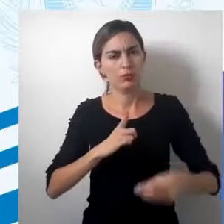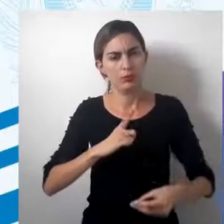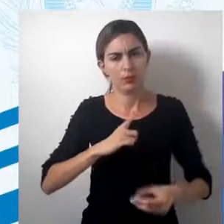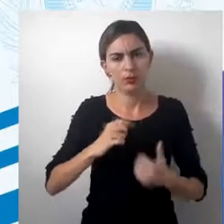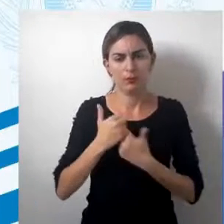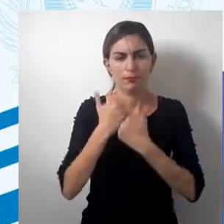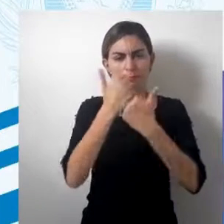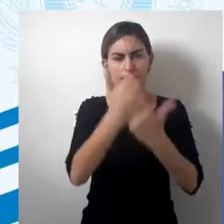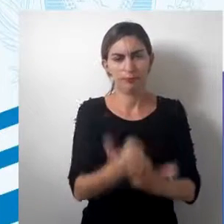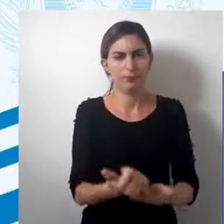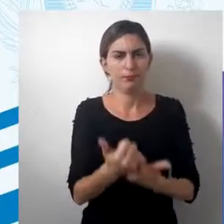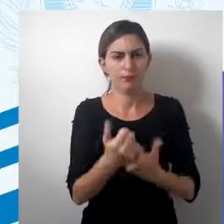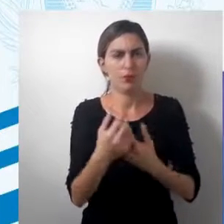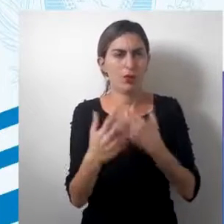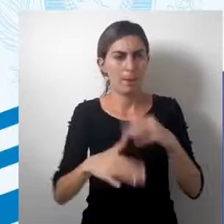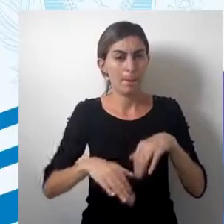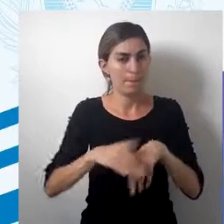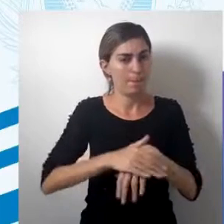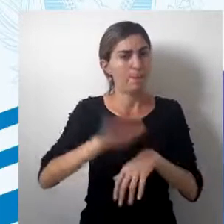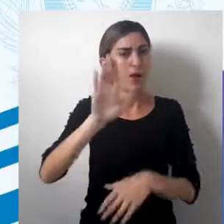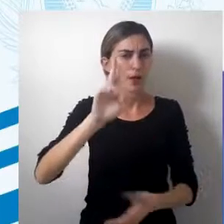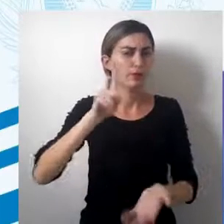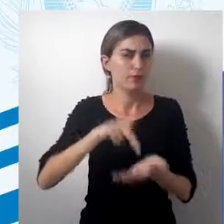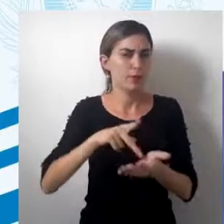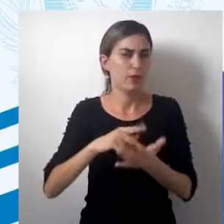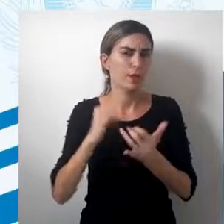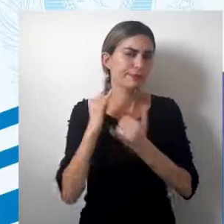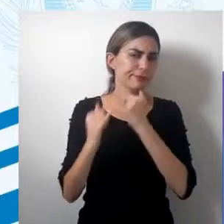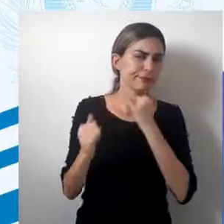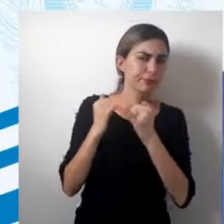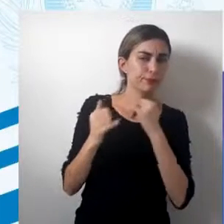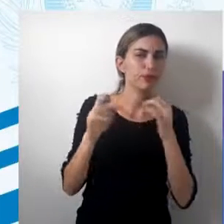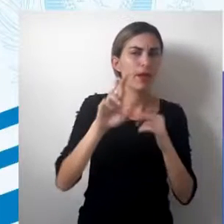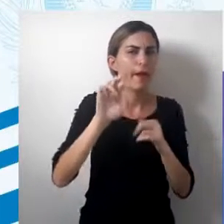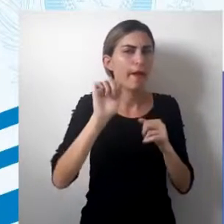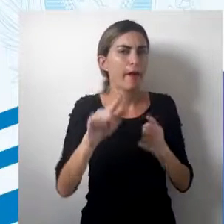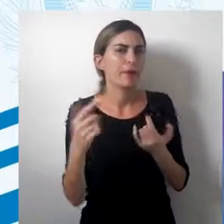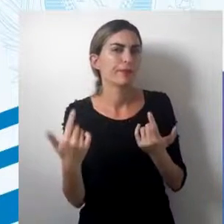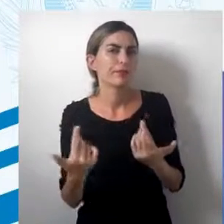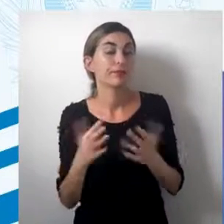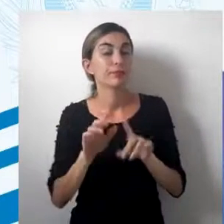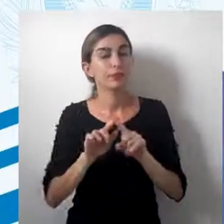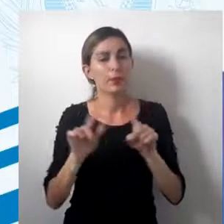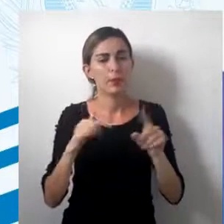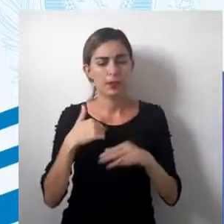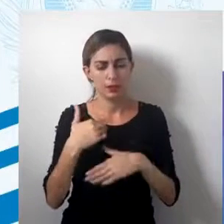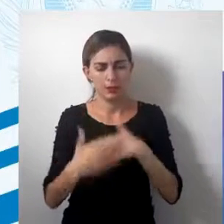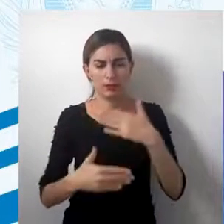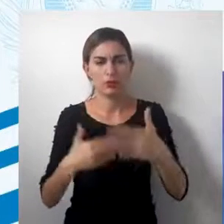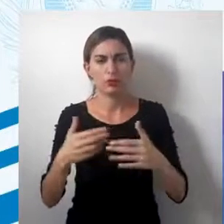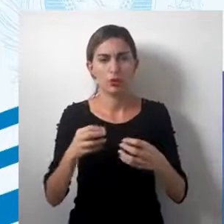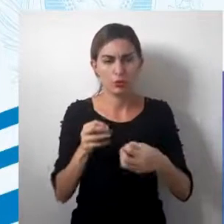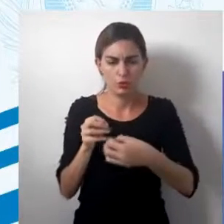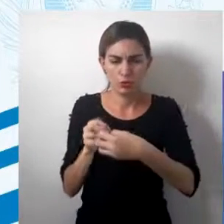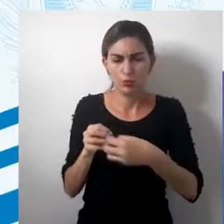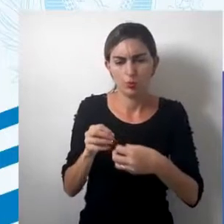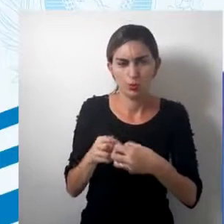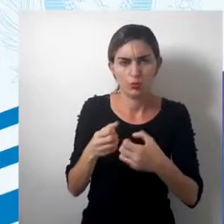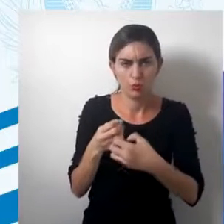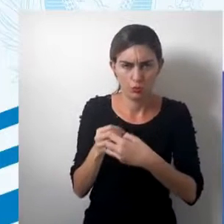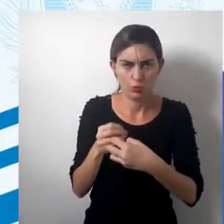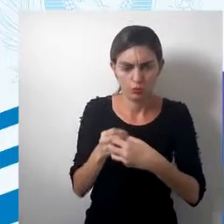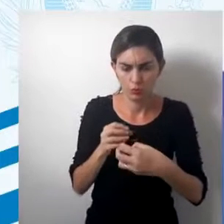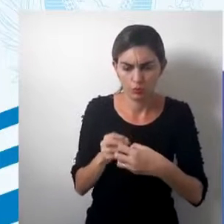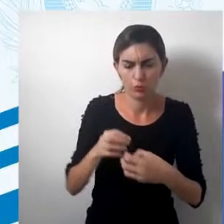representação com muito mais veracidade, com muito mais proximidade, mas na medida em que ela se aproxima do Equador